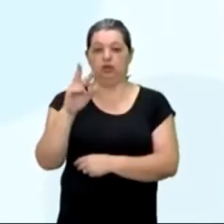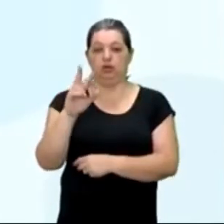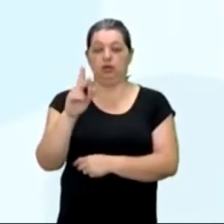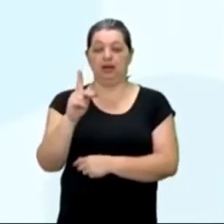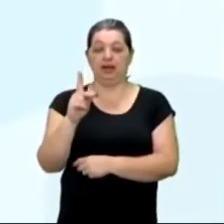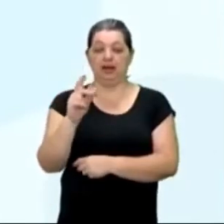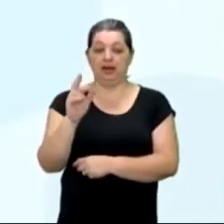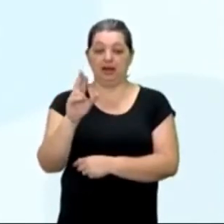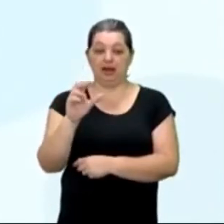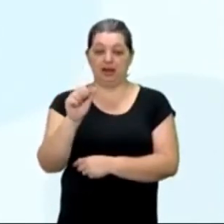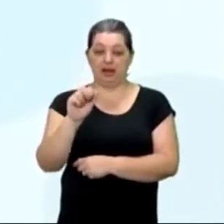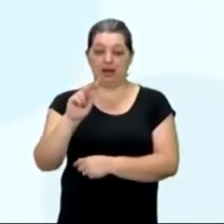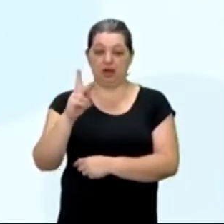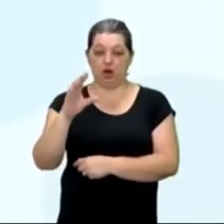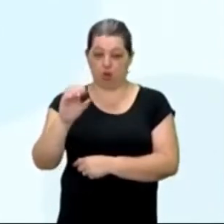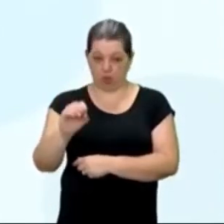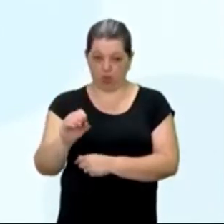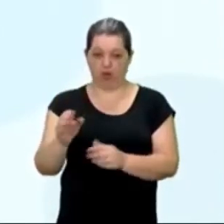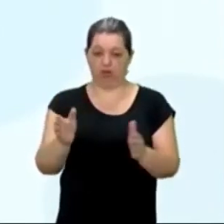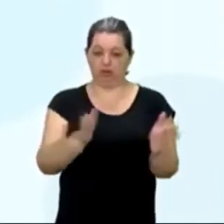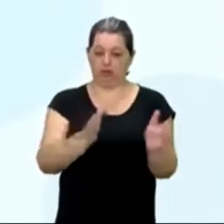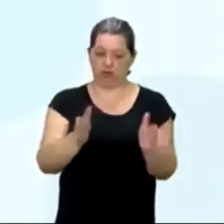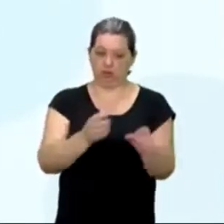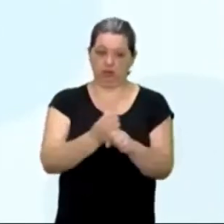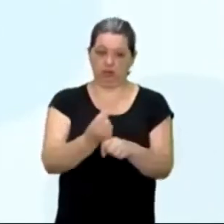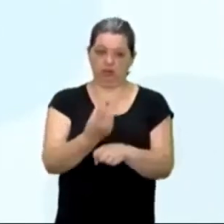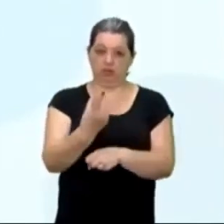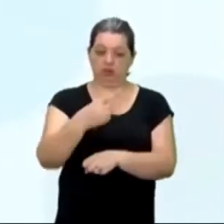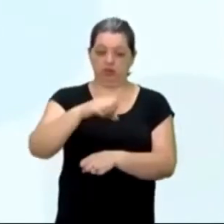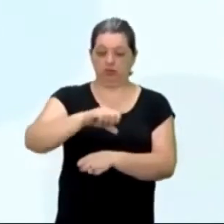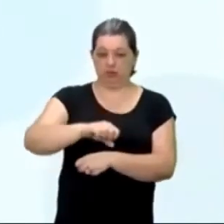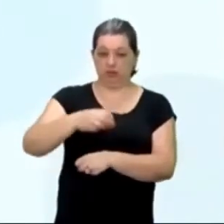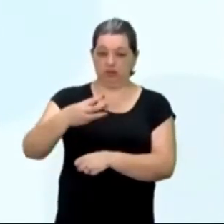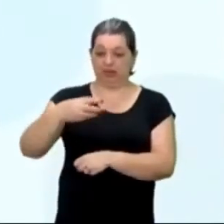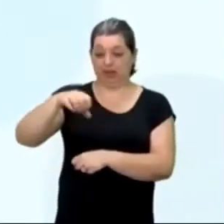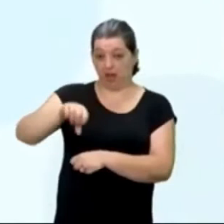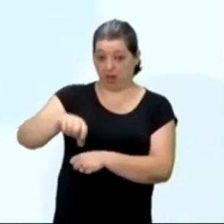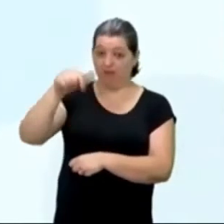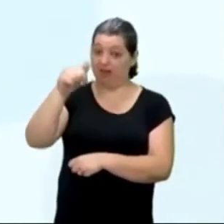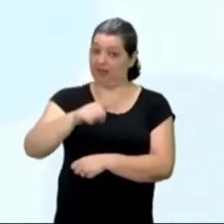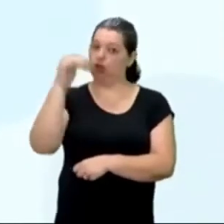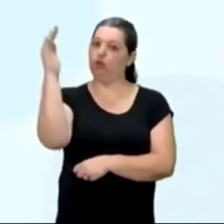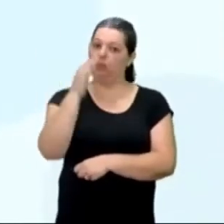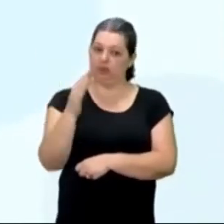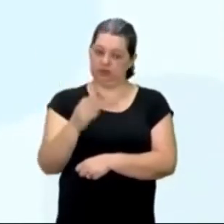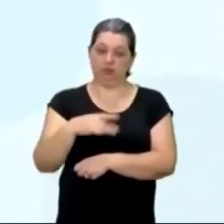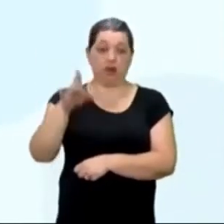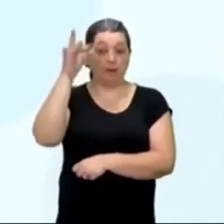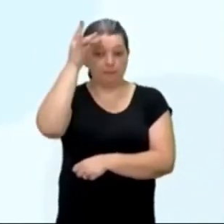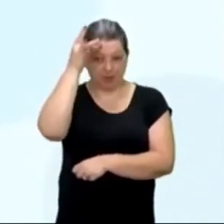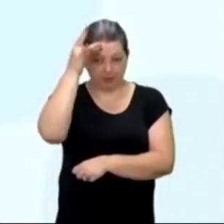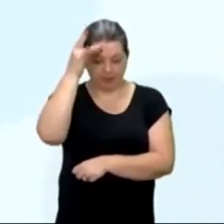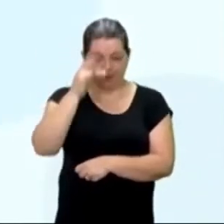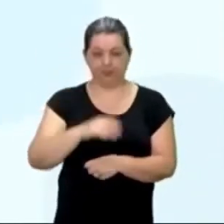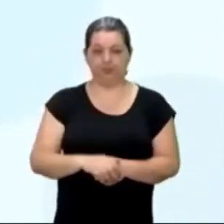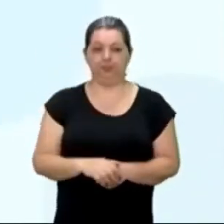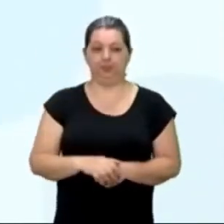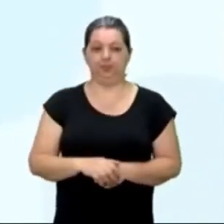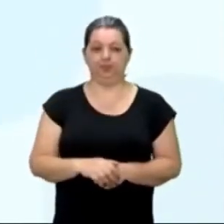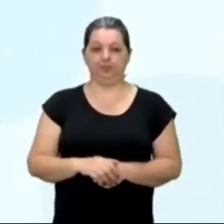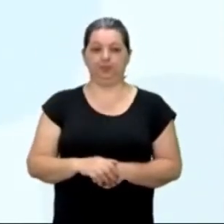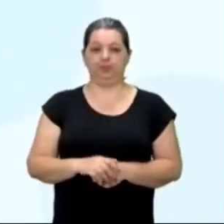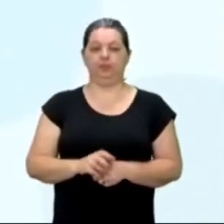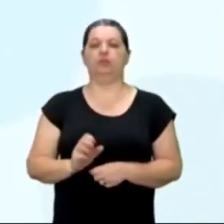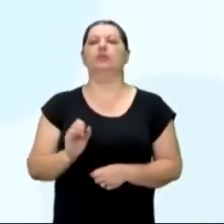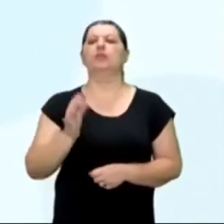em 1939, aqui, no Brasil, olha, de novo, marca isso aí, um fato, que